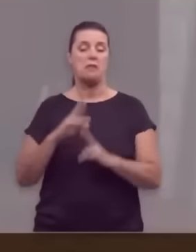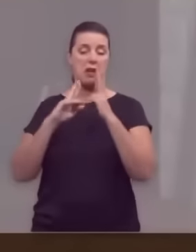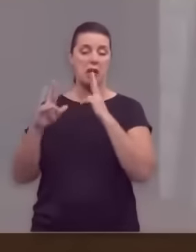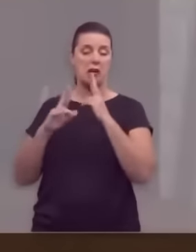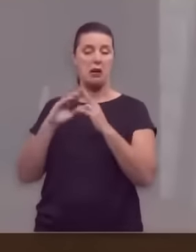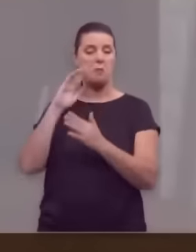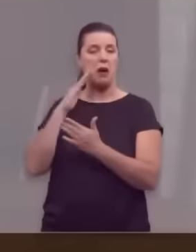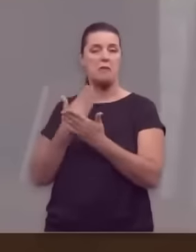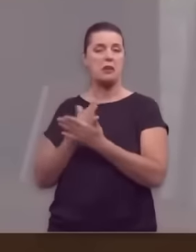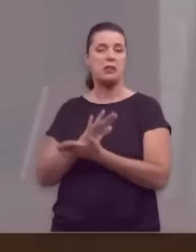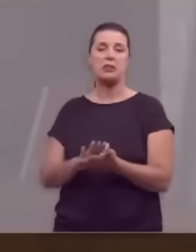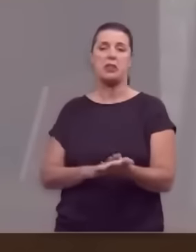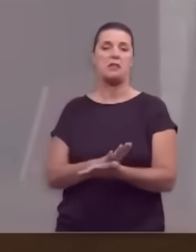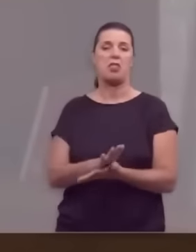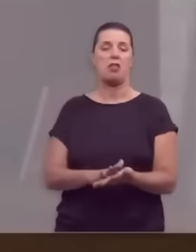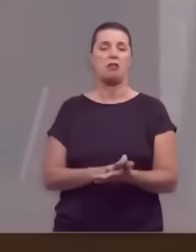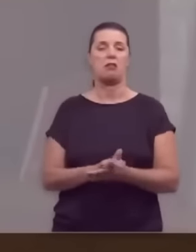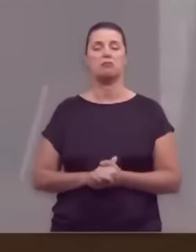incrédulo.